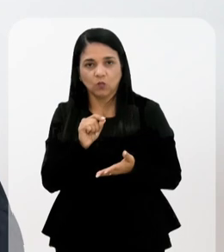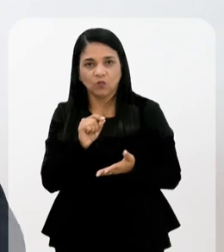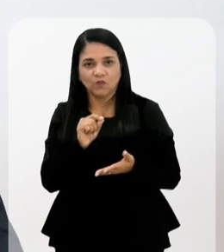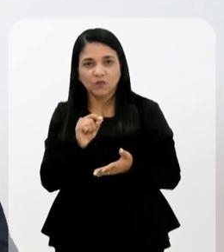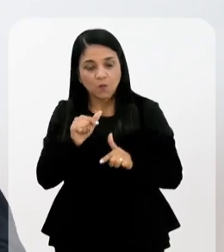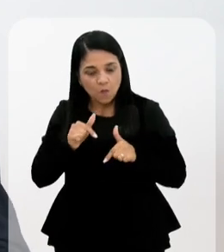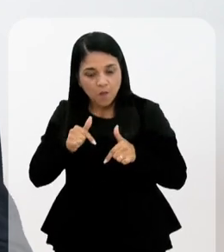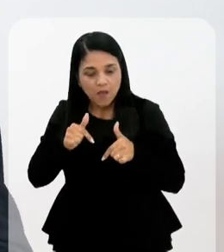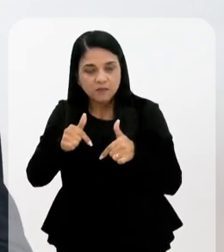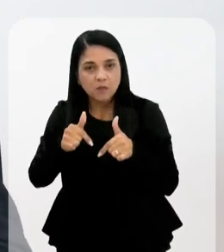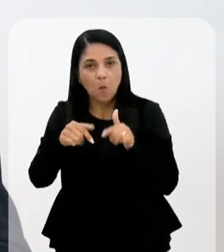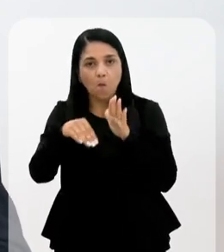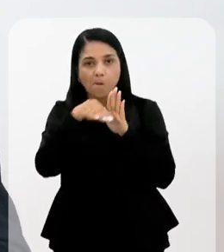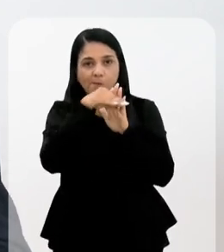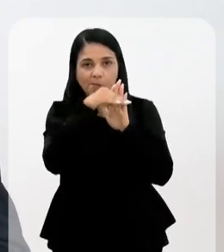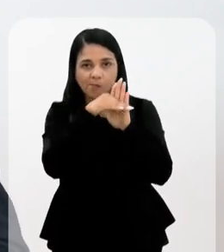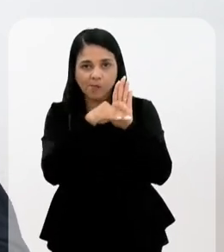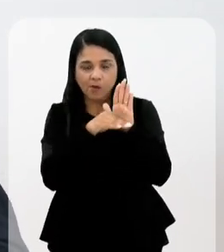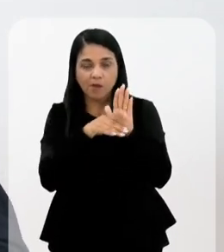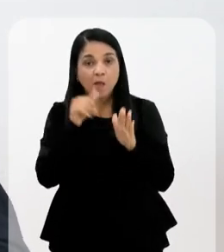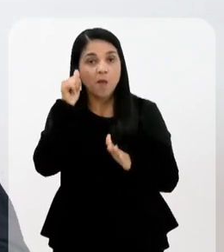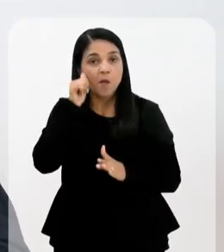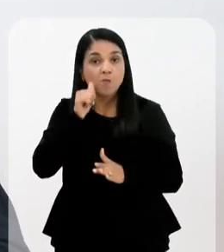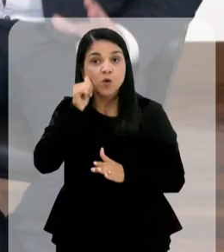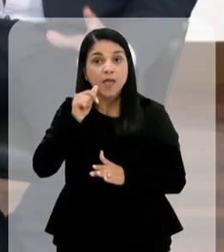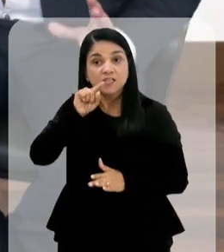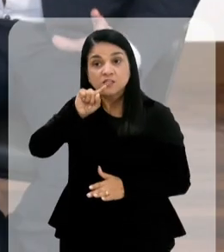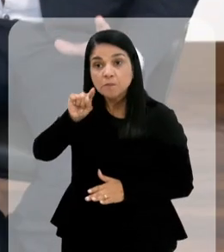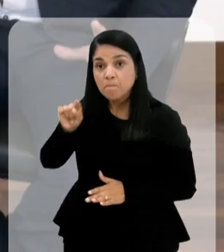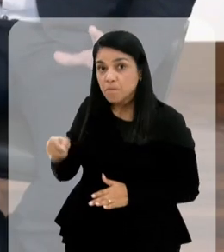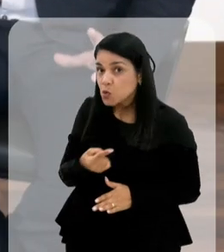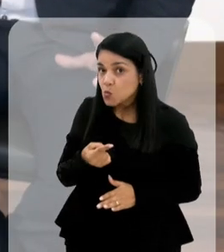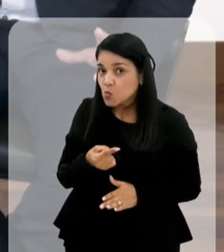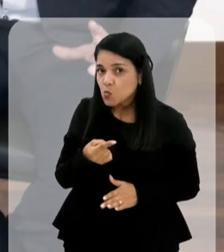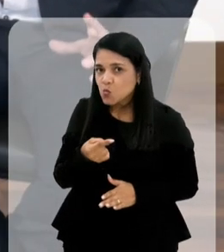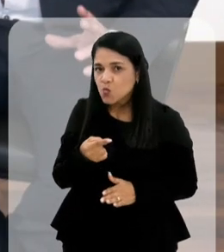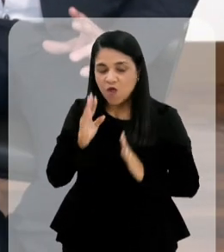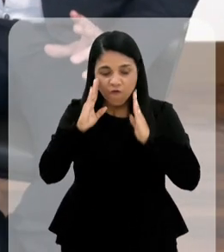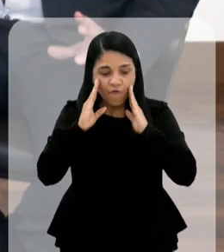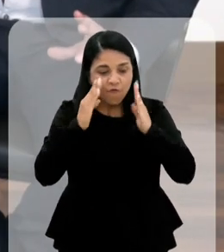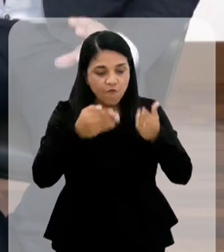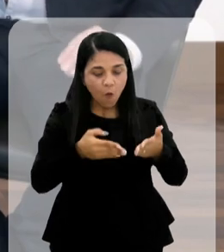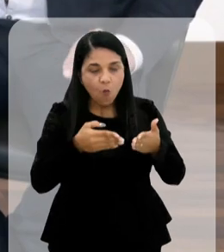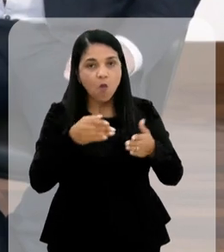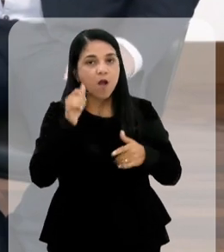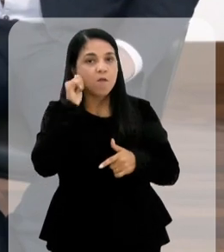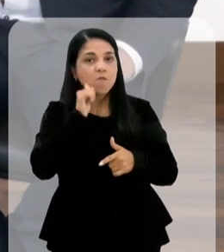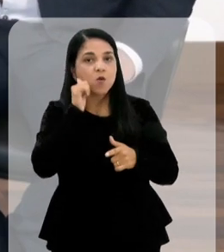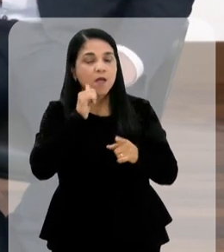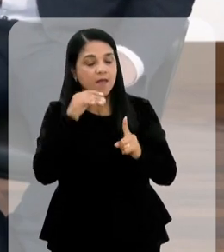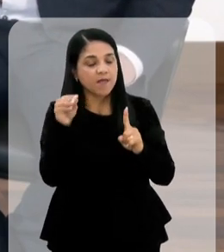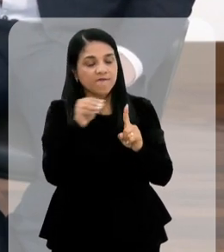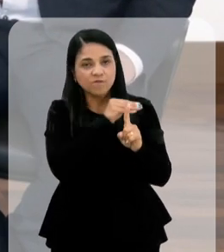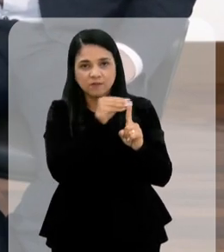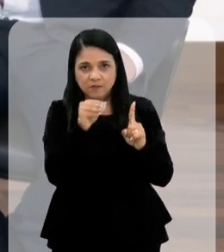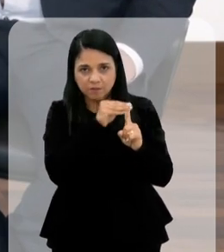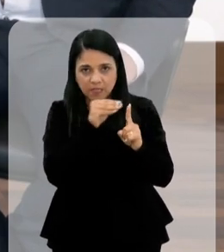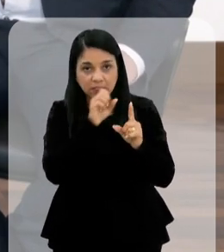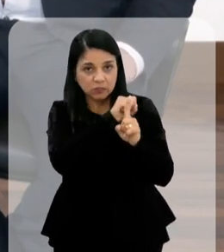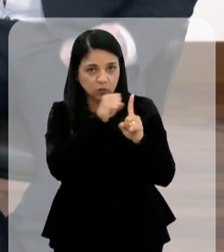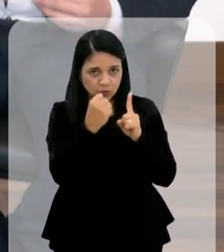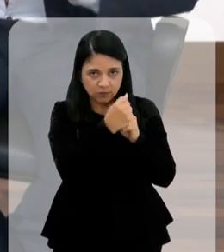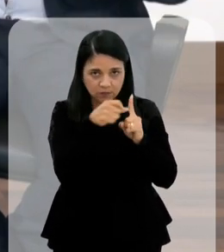vai começar uma ação que é um programa Mulheres Mil, que é um programa focado para mulheres em vulnerabilidade social.